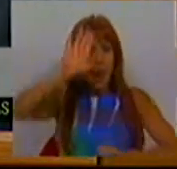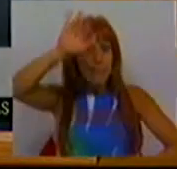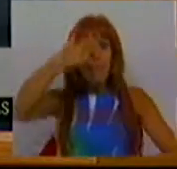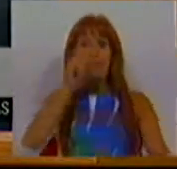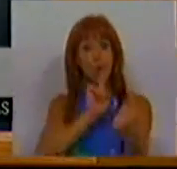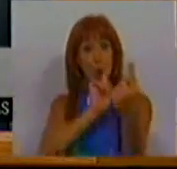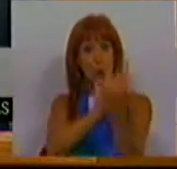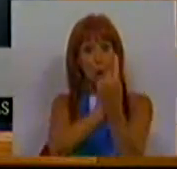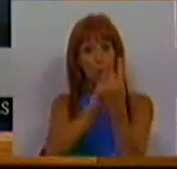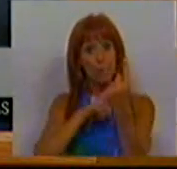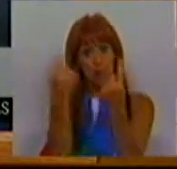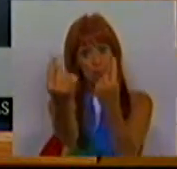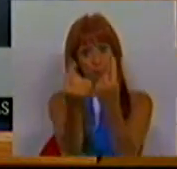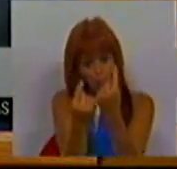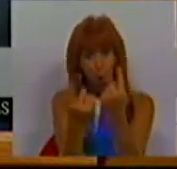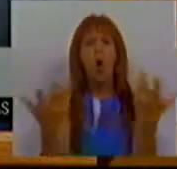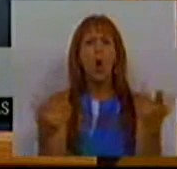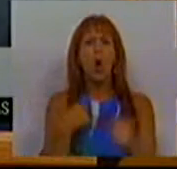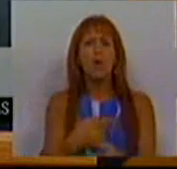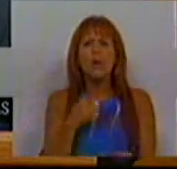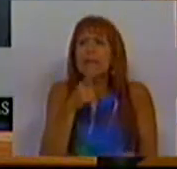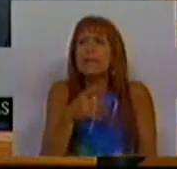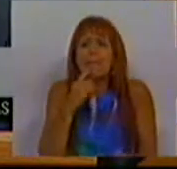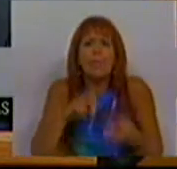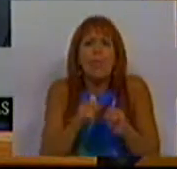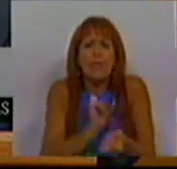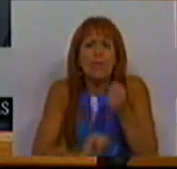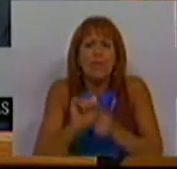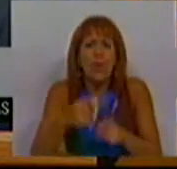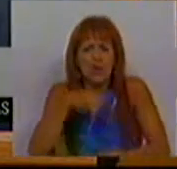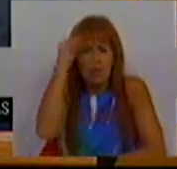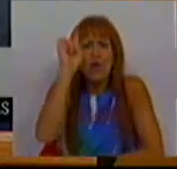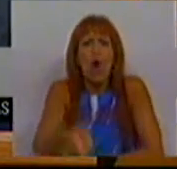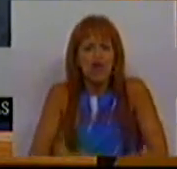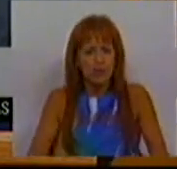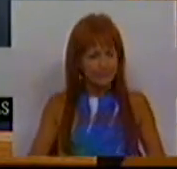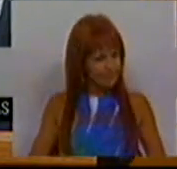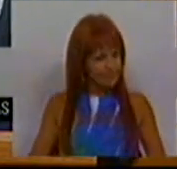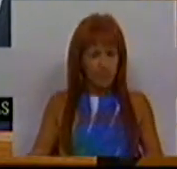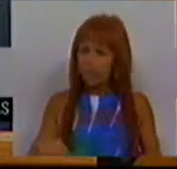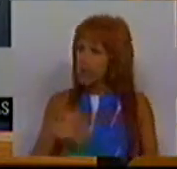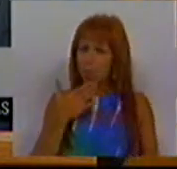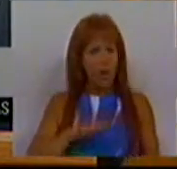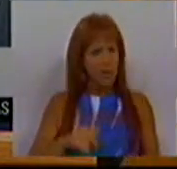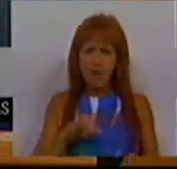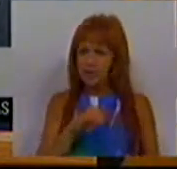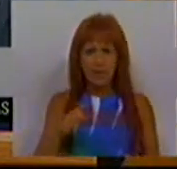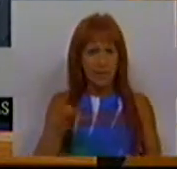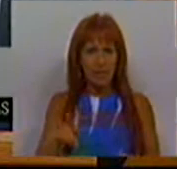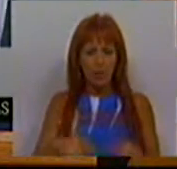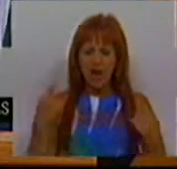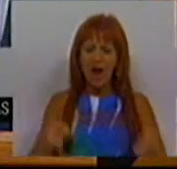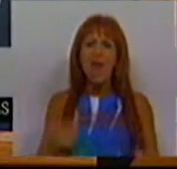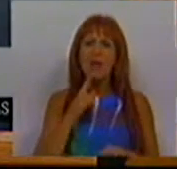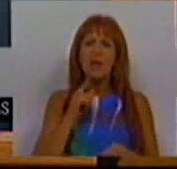pessoa a quem os portugueses recorrem para expor os seus problemas e dificuldades. Não é útil para o CCP que